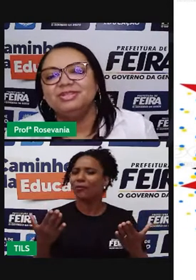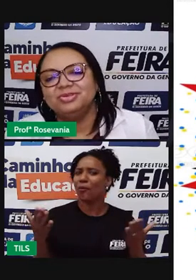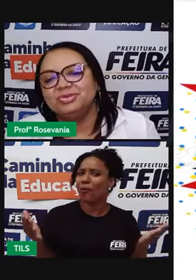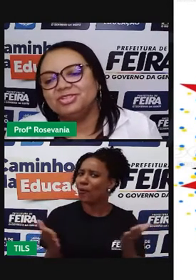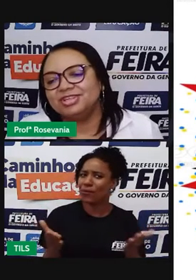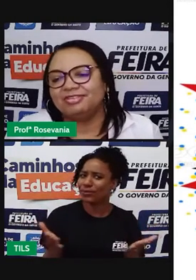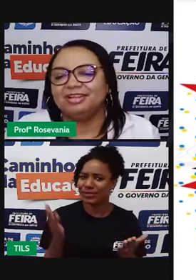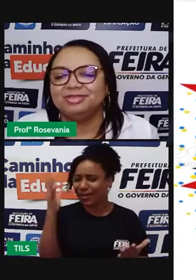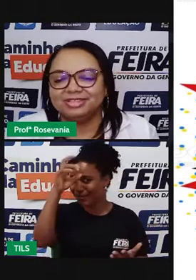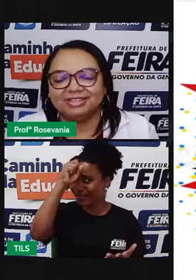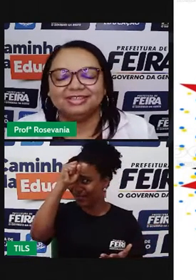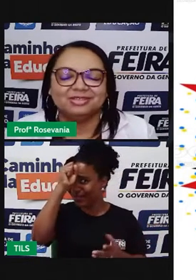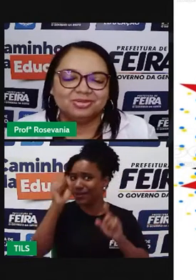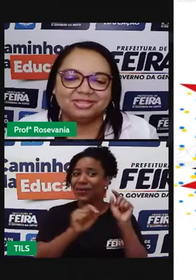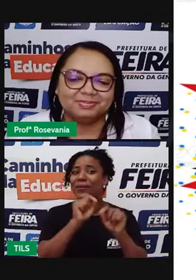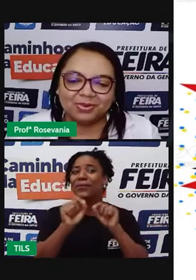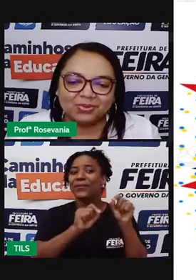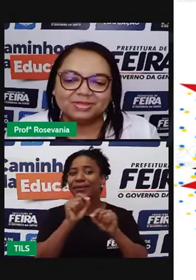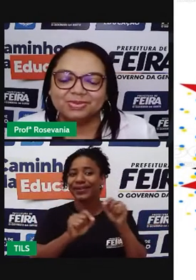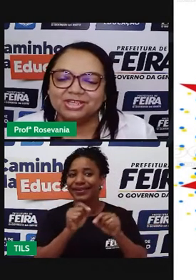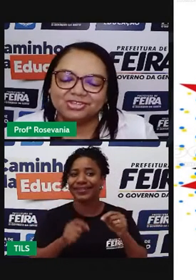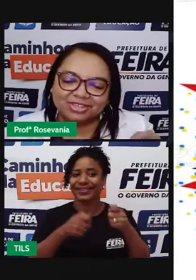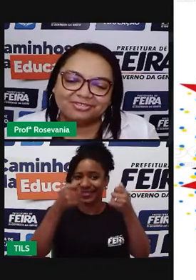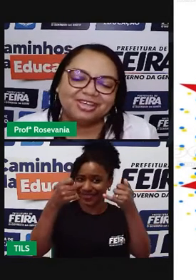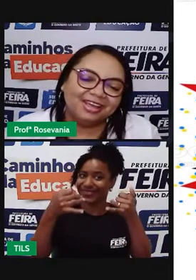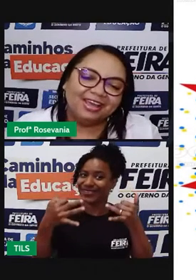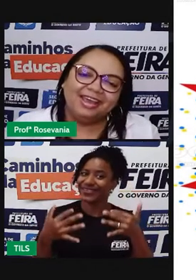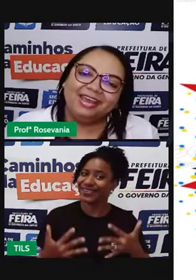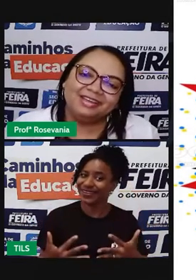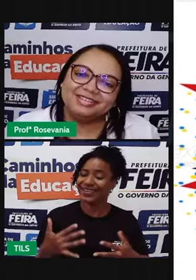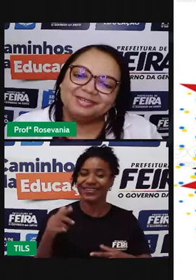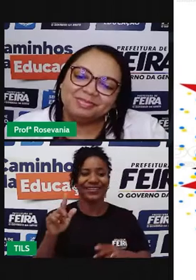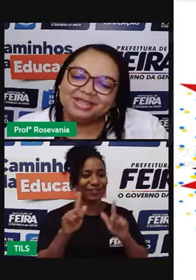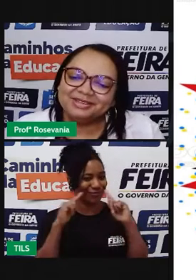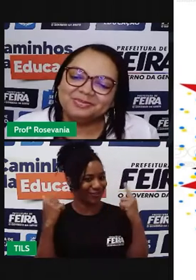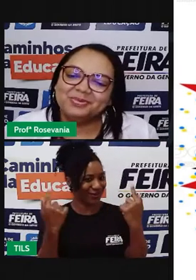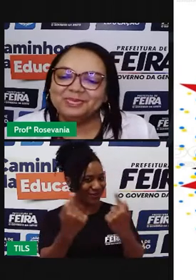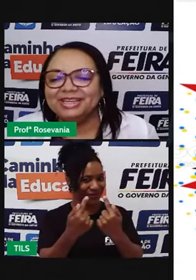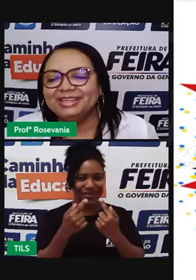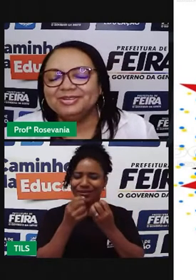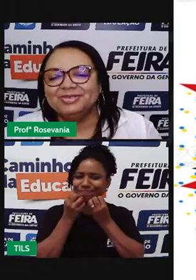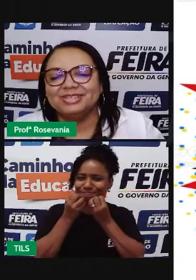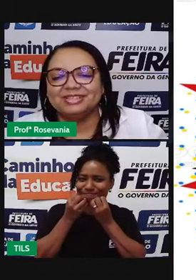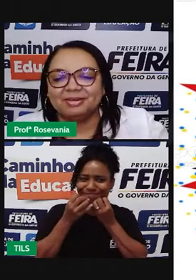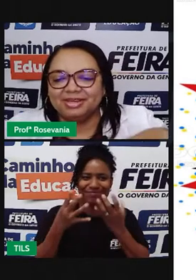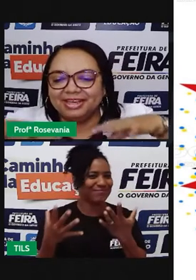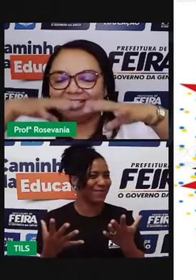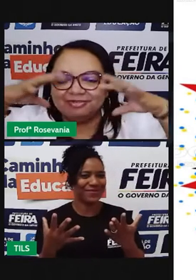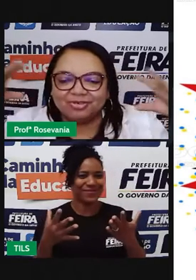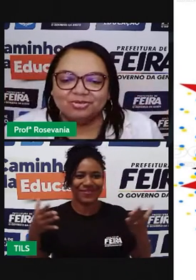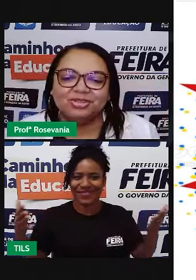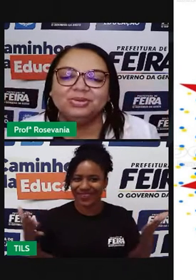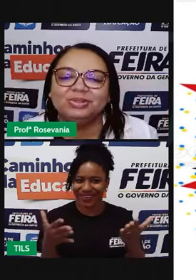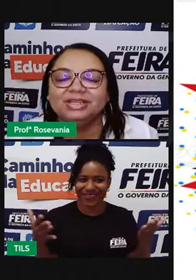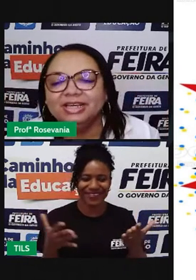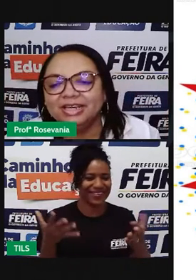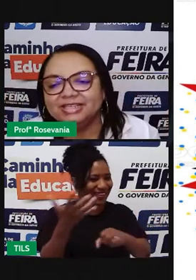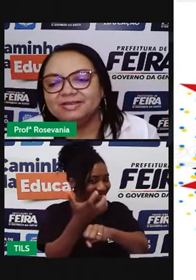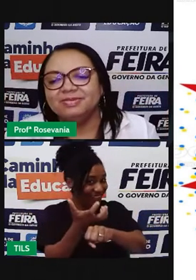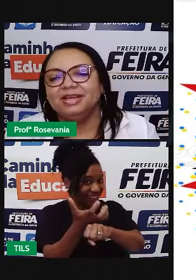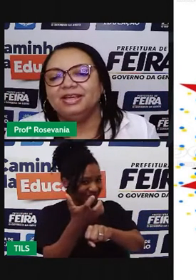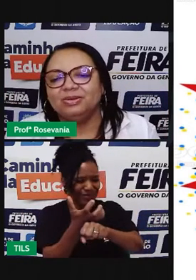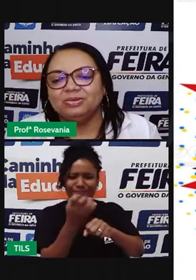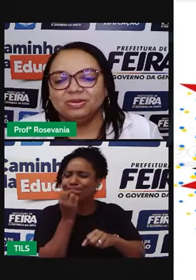Qual o tema de hoje? Já falamos de tantas coisas boas, porque Geografia é a disciplina do momento, você sabe que ela envolve todo